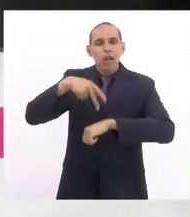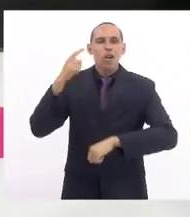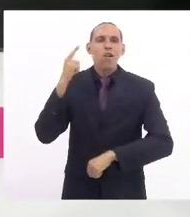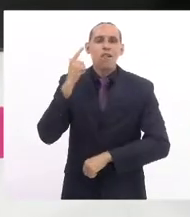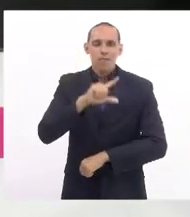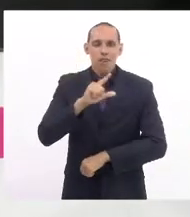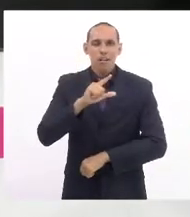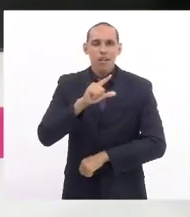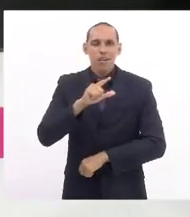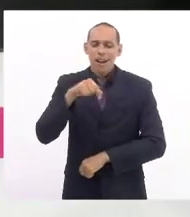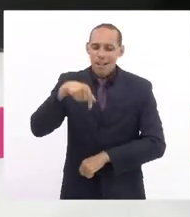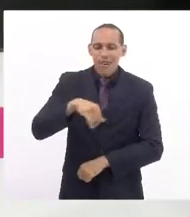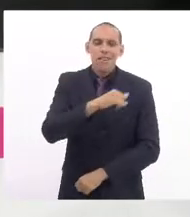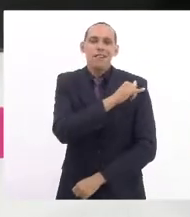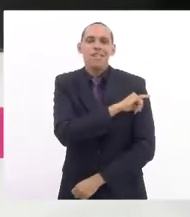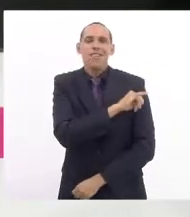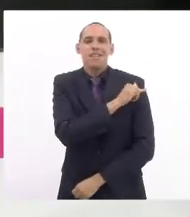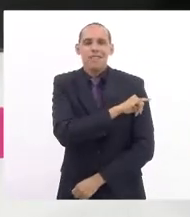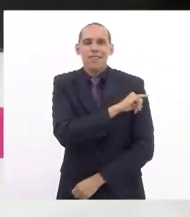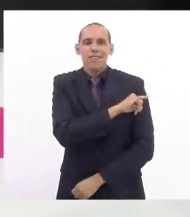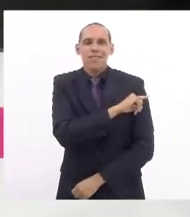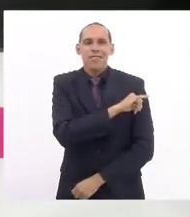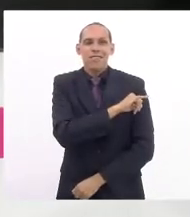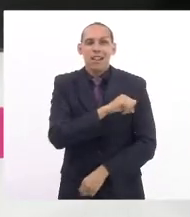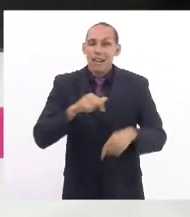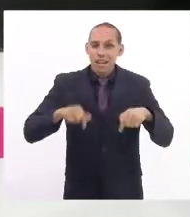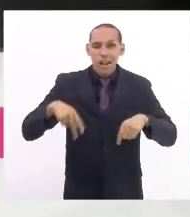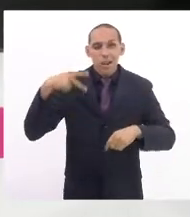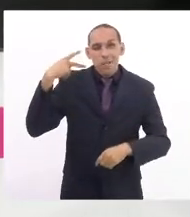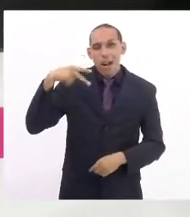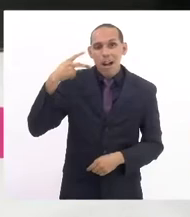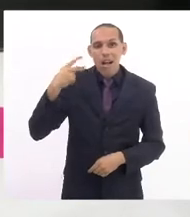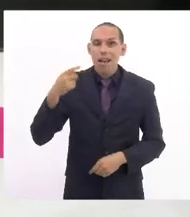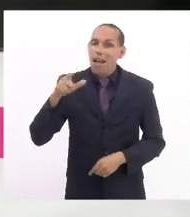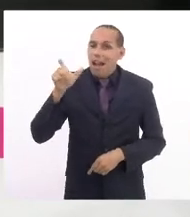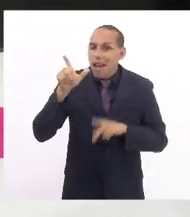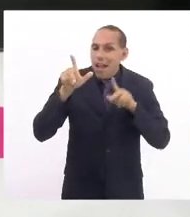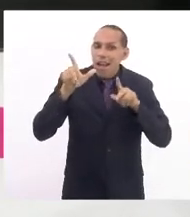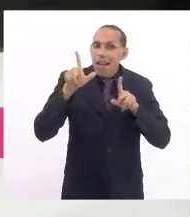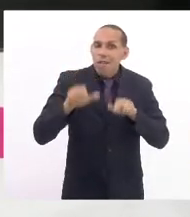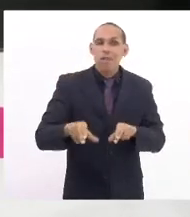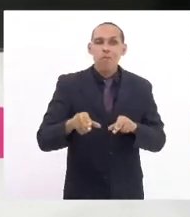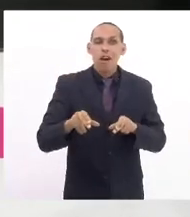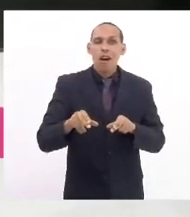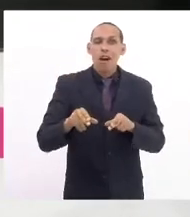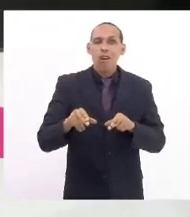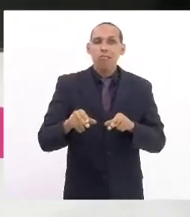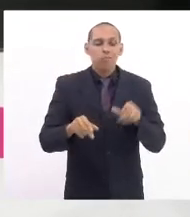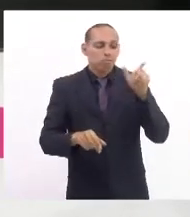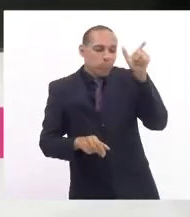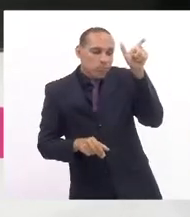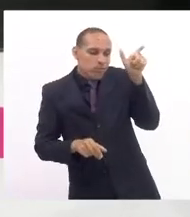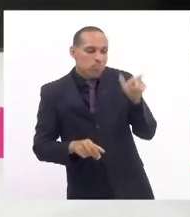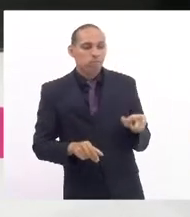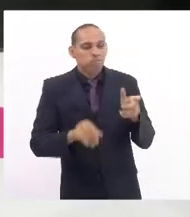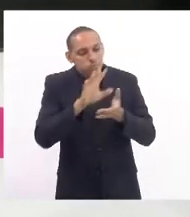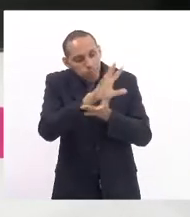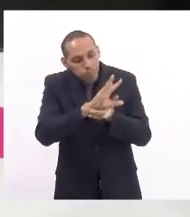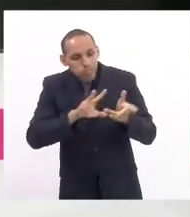fluminense, tem dado uma lição e um exemplo da importância e do valor das mulheres